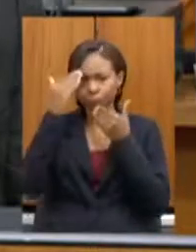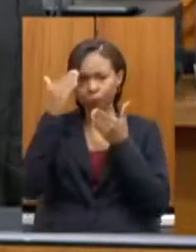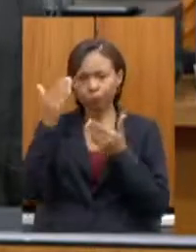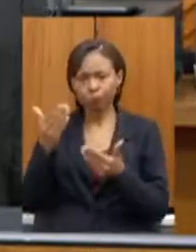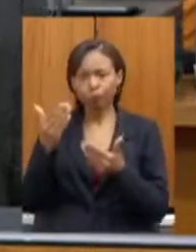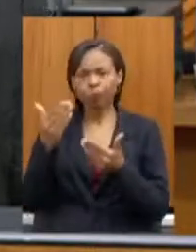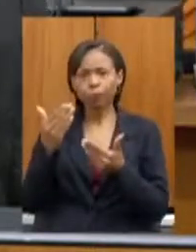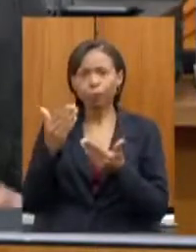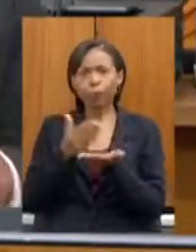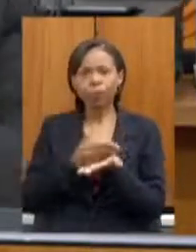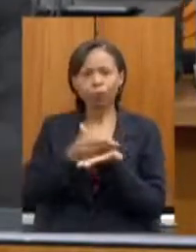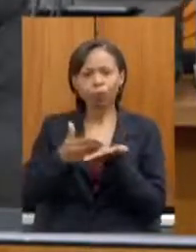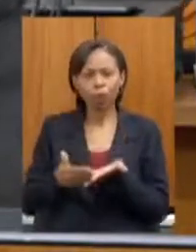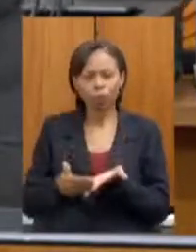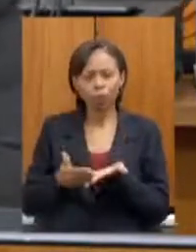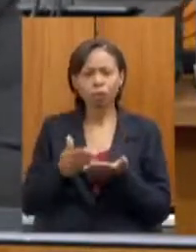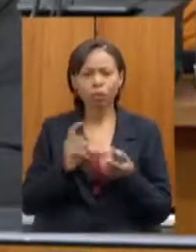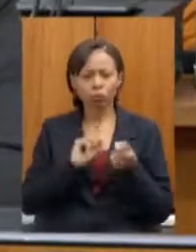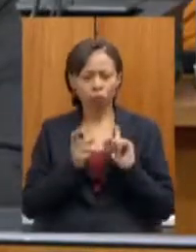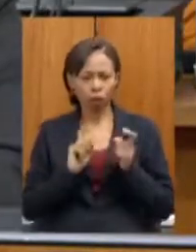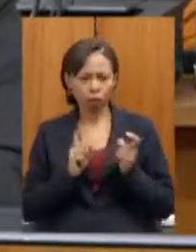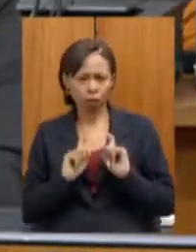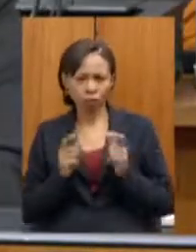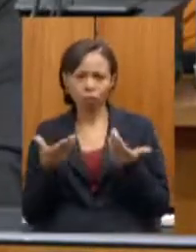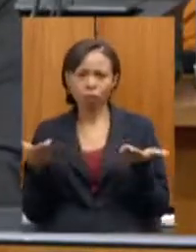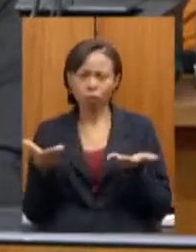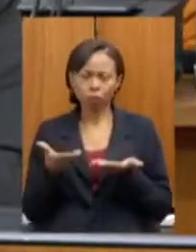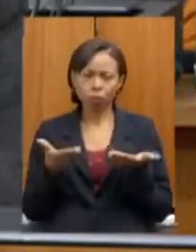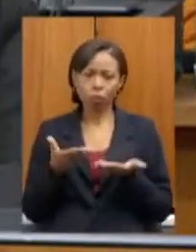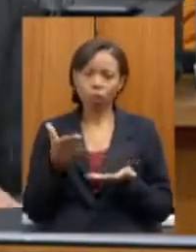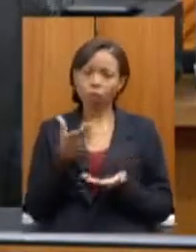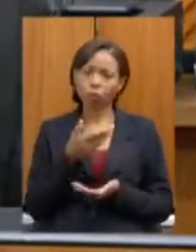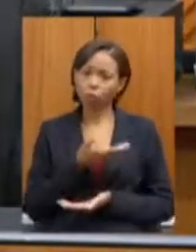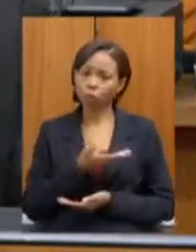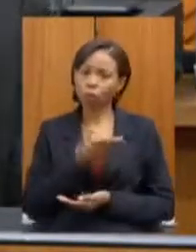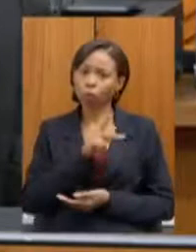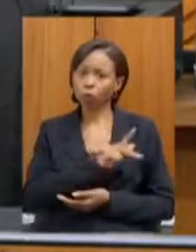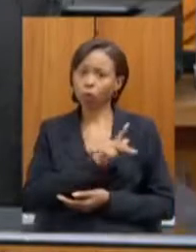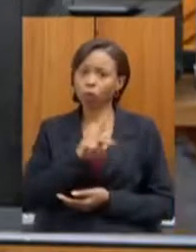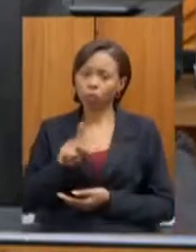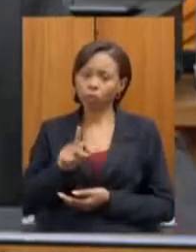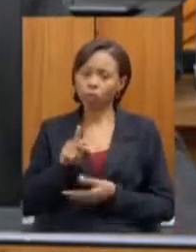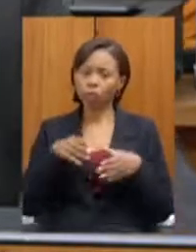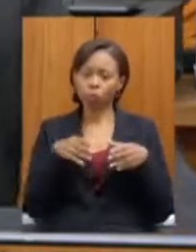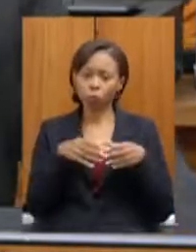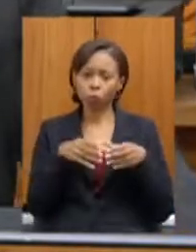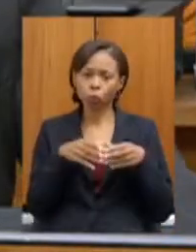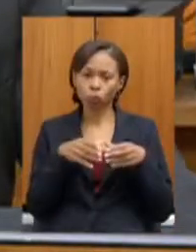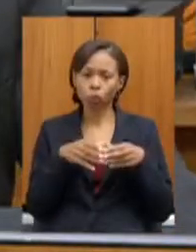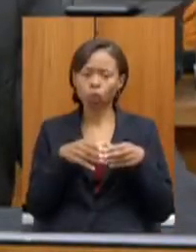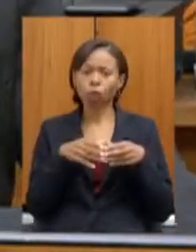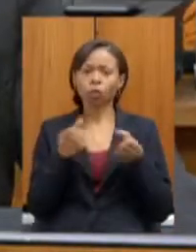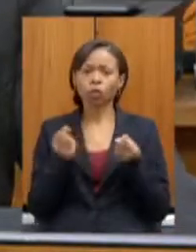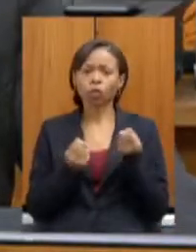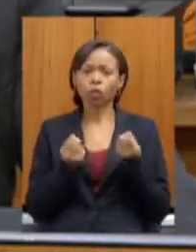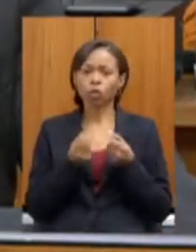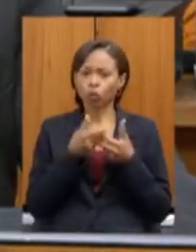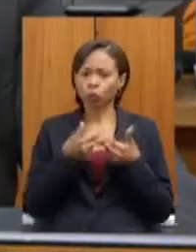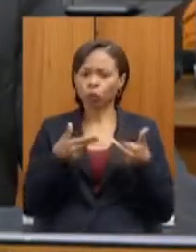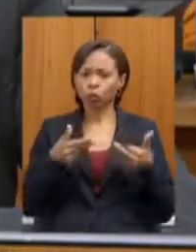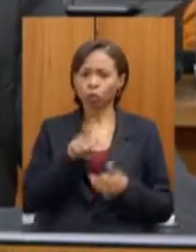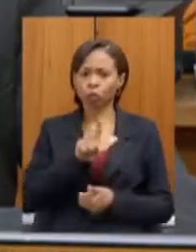início da condução dos trabalhos, do nosso presidente da Comissão de Transporte, Léo Portela,